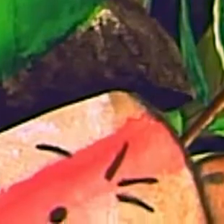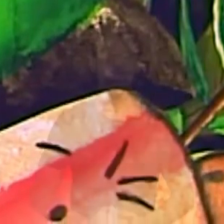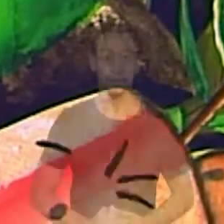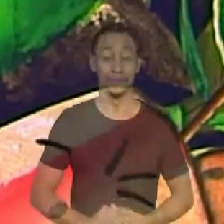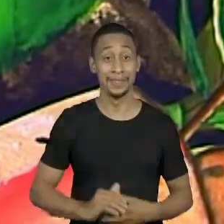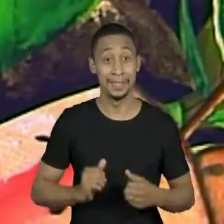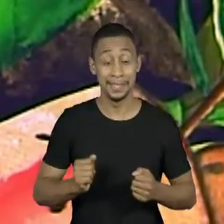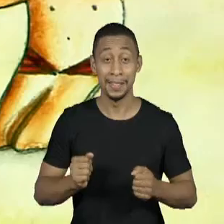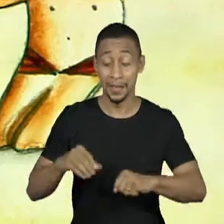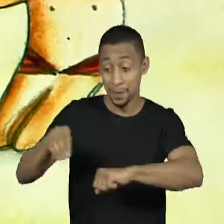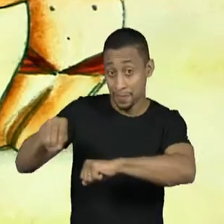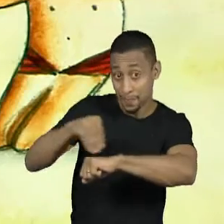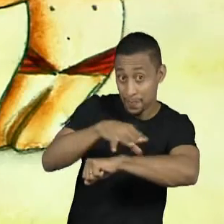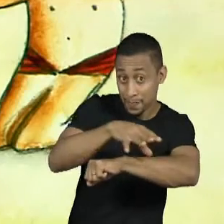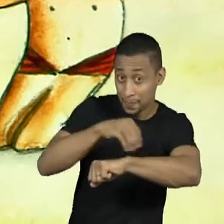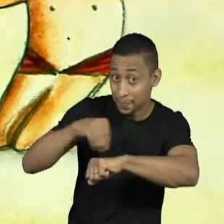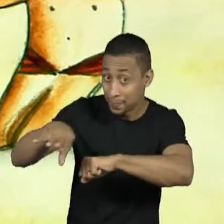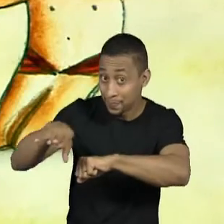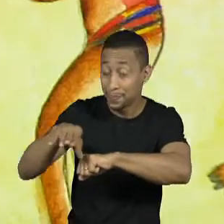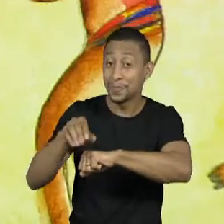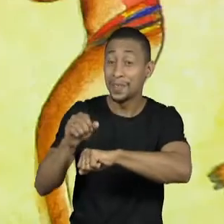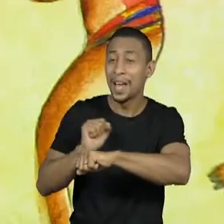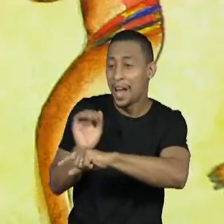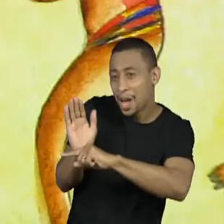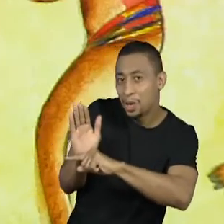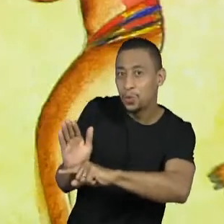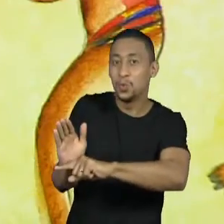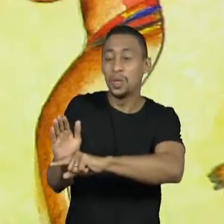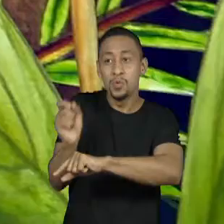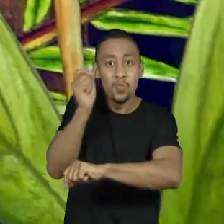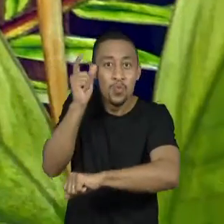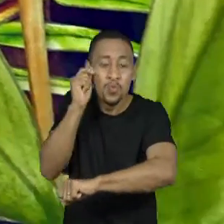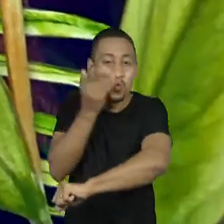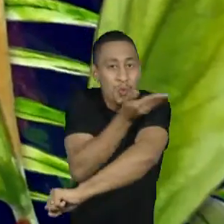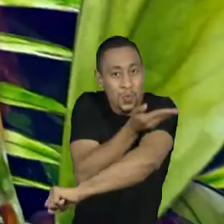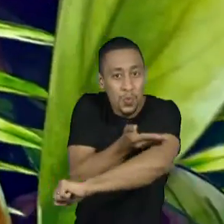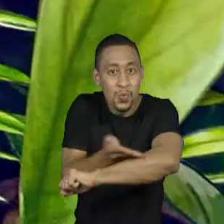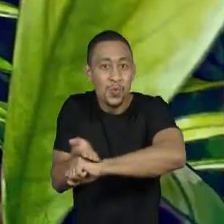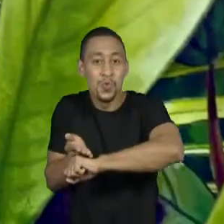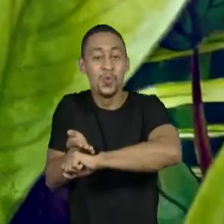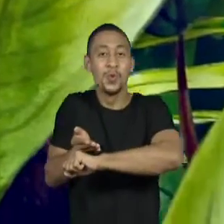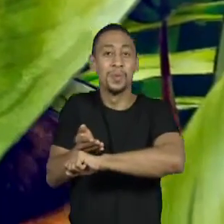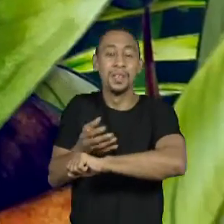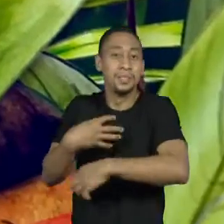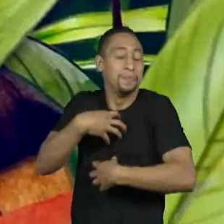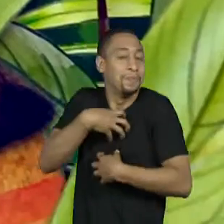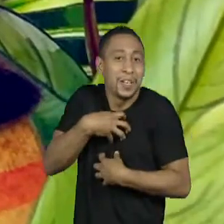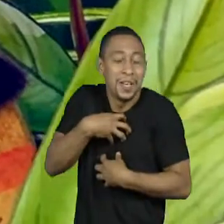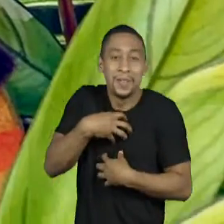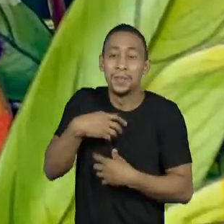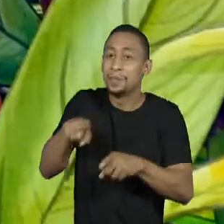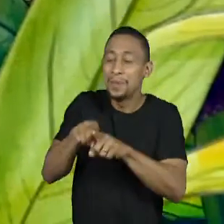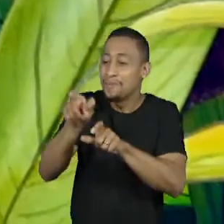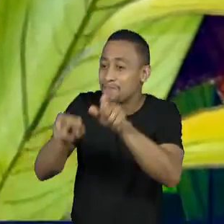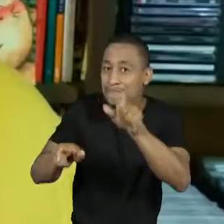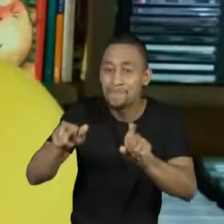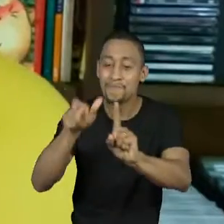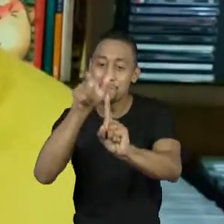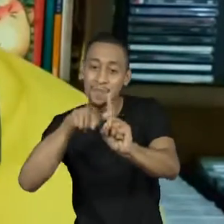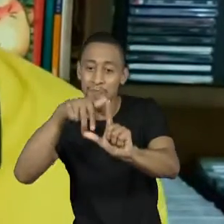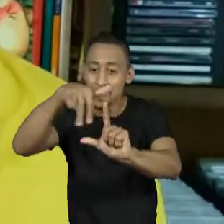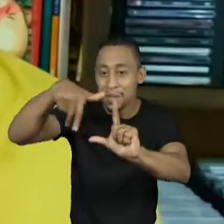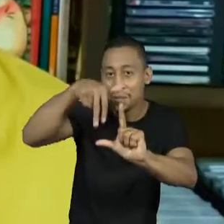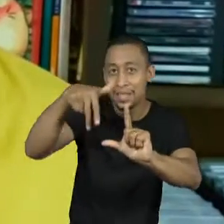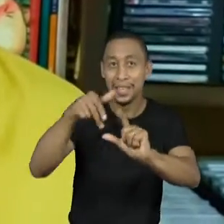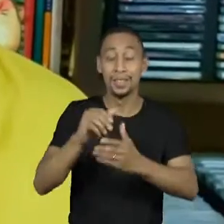Uma mediação que desvenda hábitos, que divulga culturas, que esconde e revela personagens. Meu